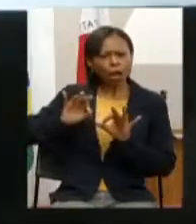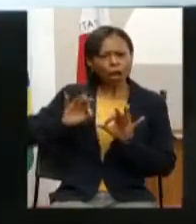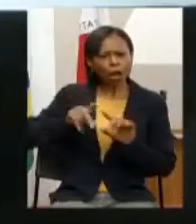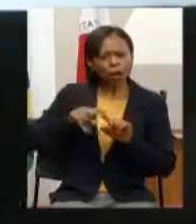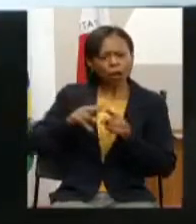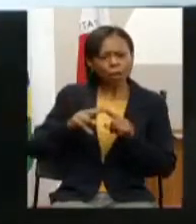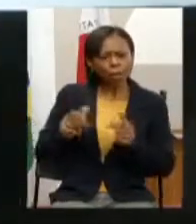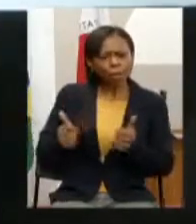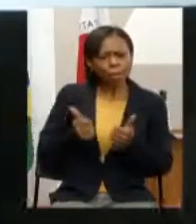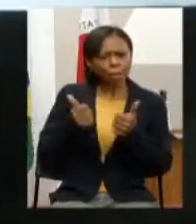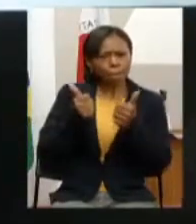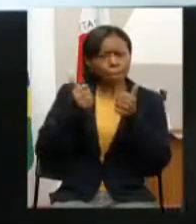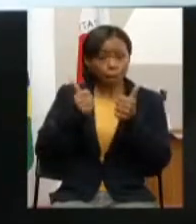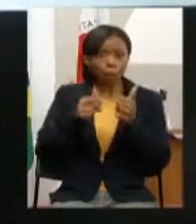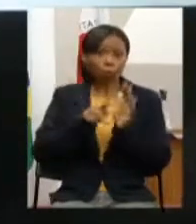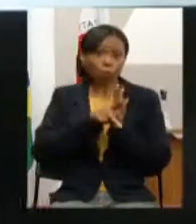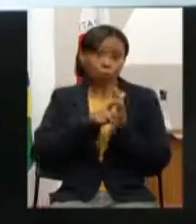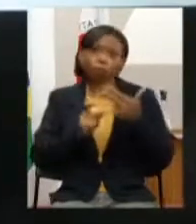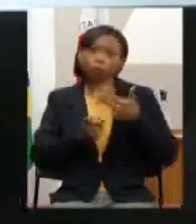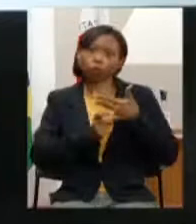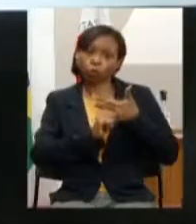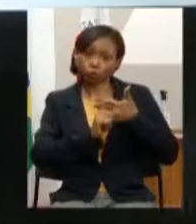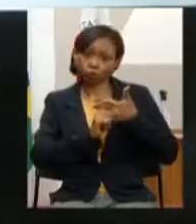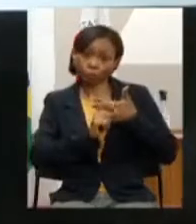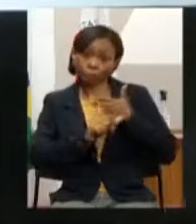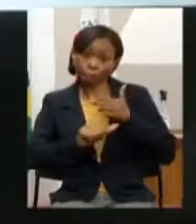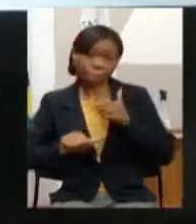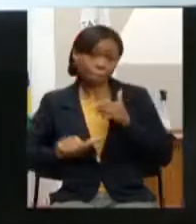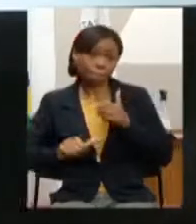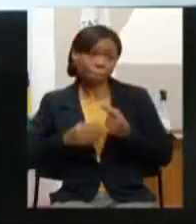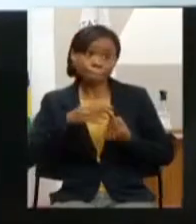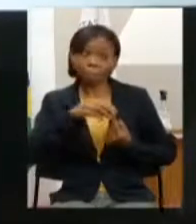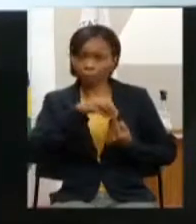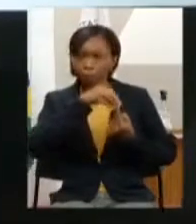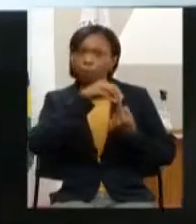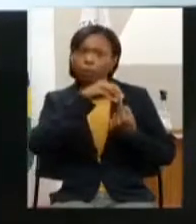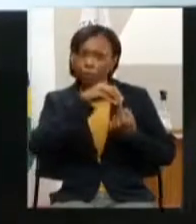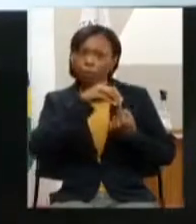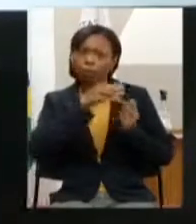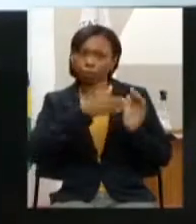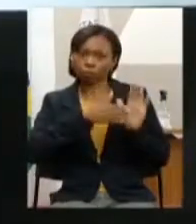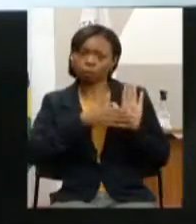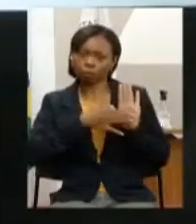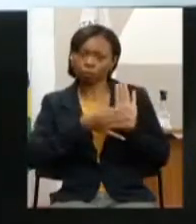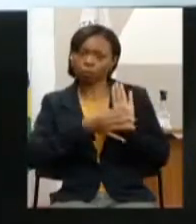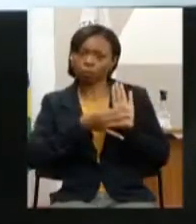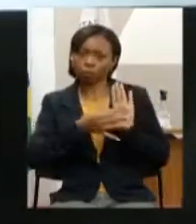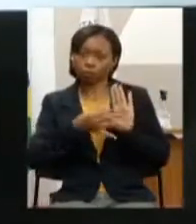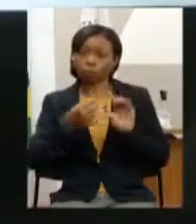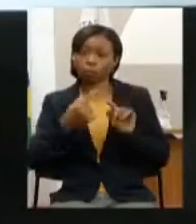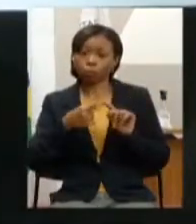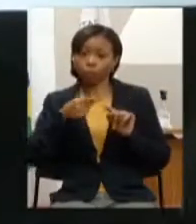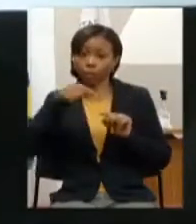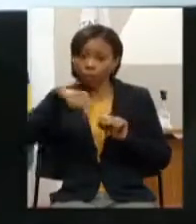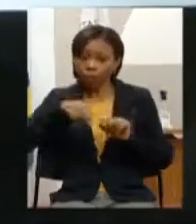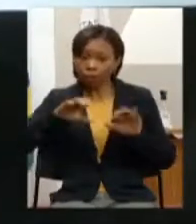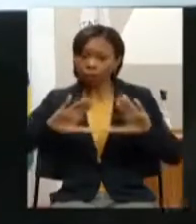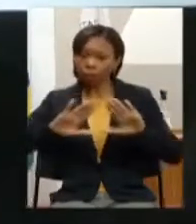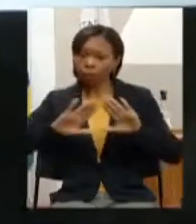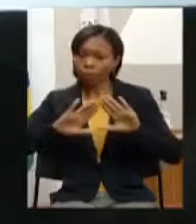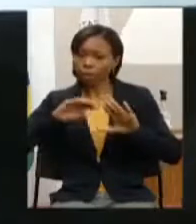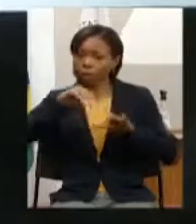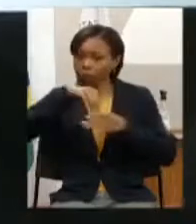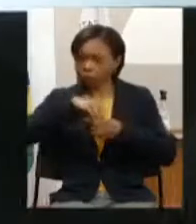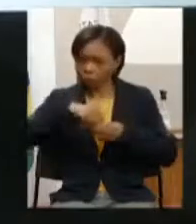propôs inicialmente a gente sempre defende que esse momento dentro da Assembleia é um momento muito importante exatamente